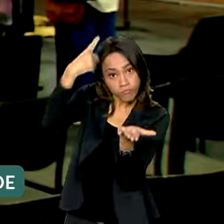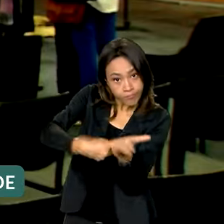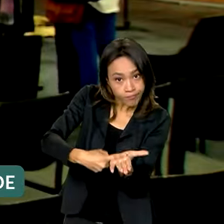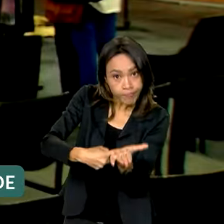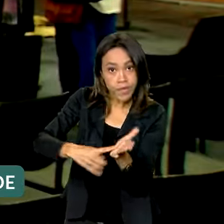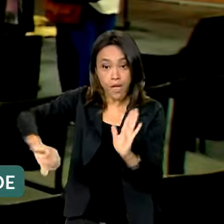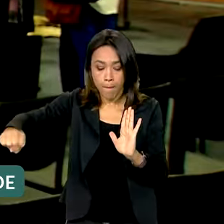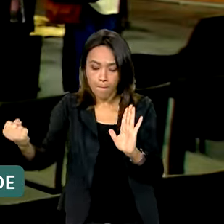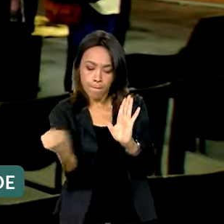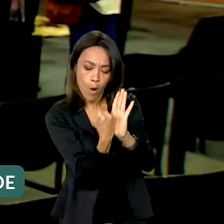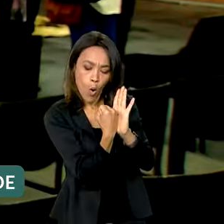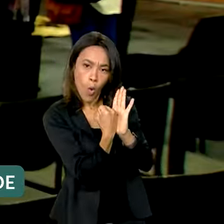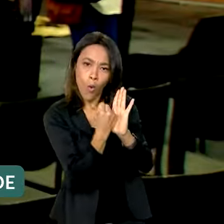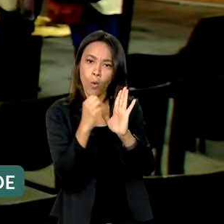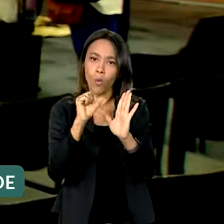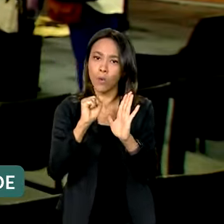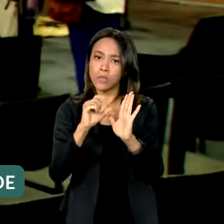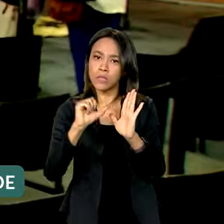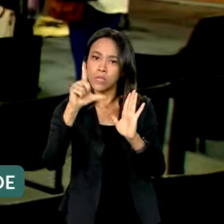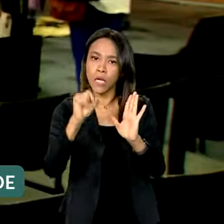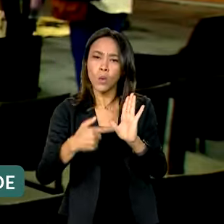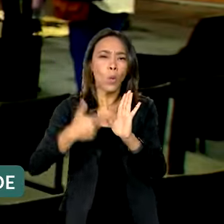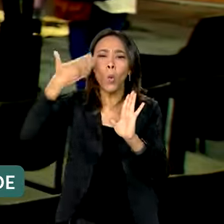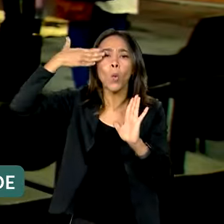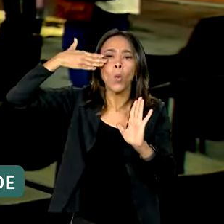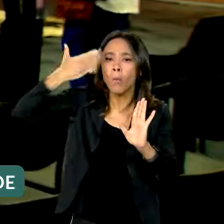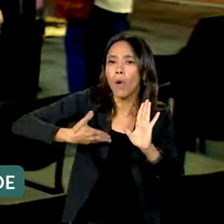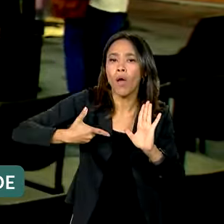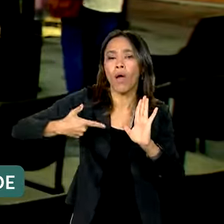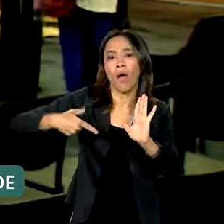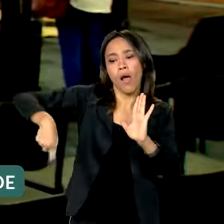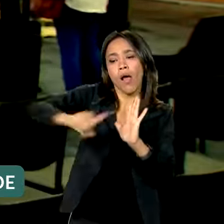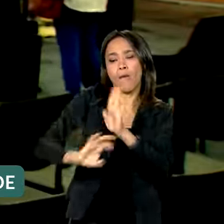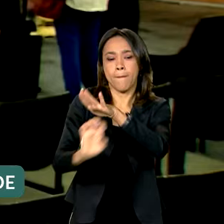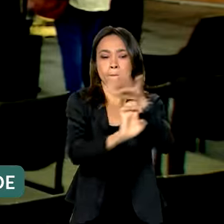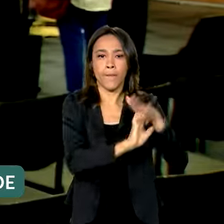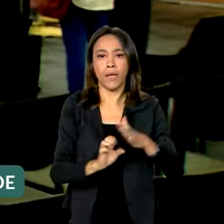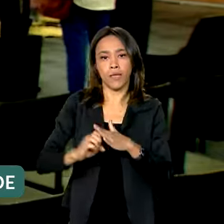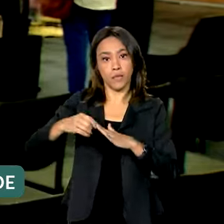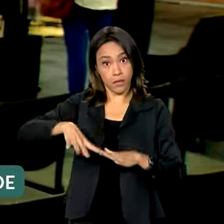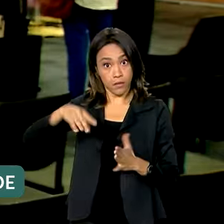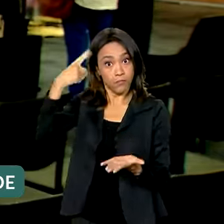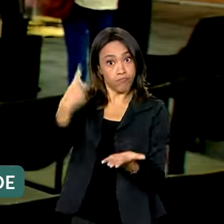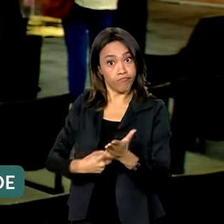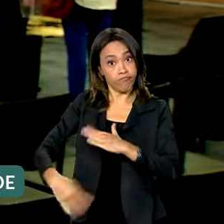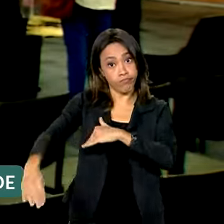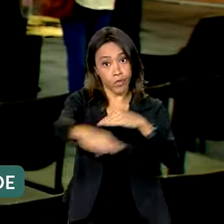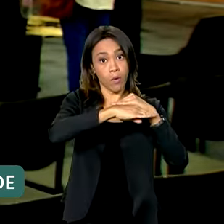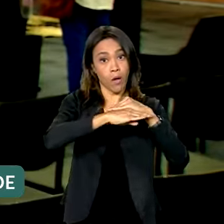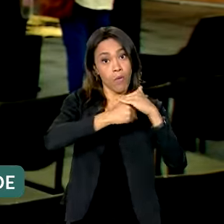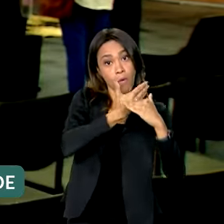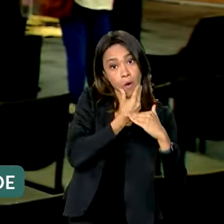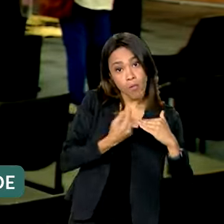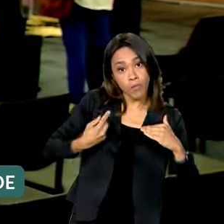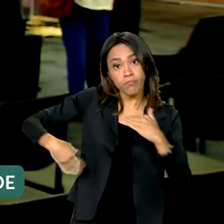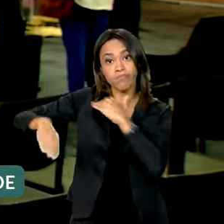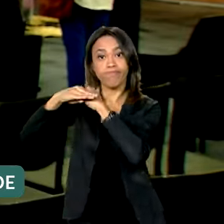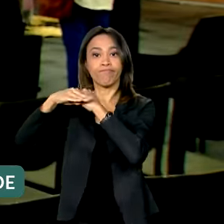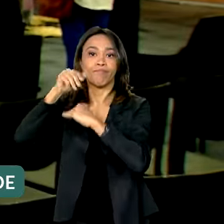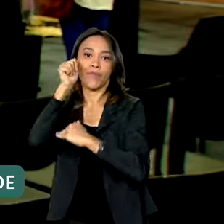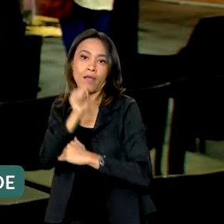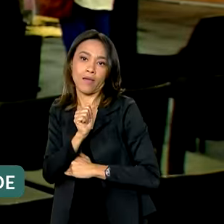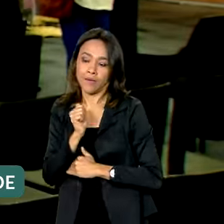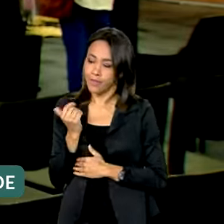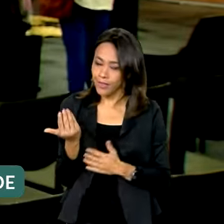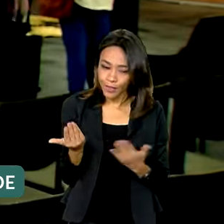certifica que as empresas têm compromisso com a igualdade entre homens e mulheres no ambiente de trabalho e permite que